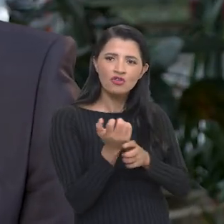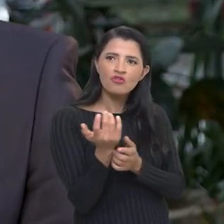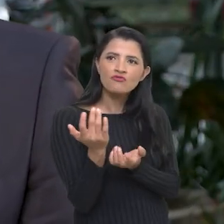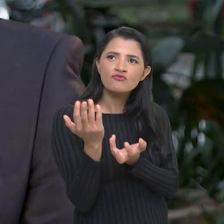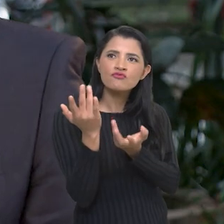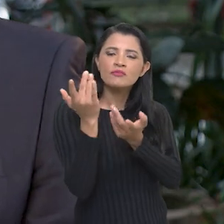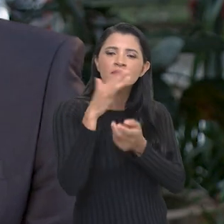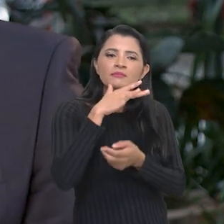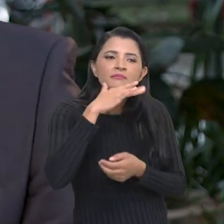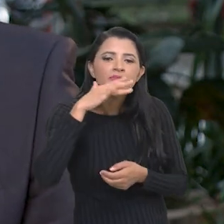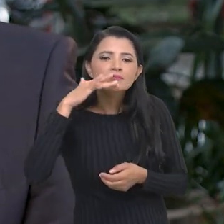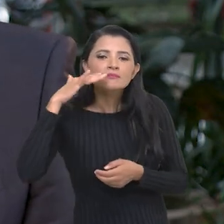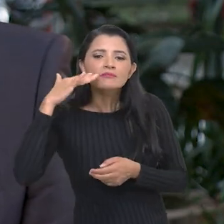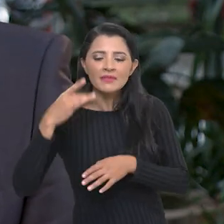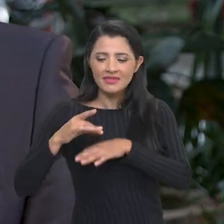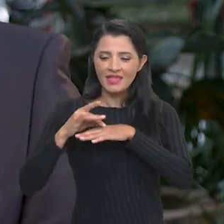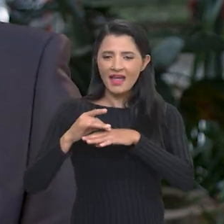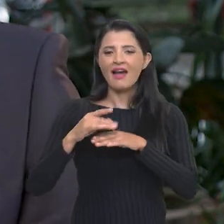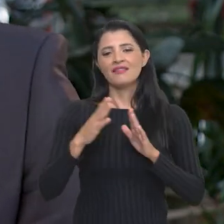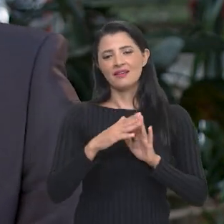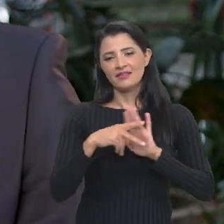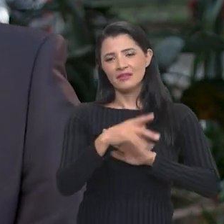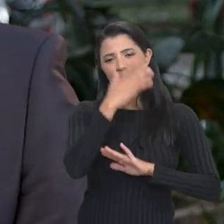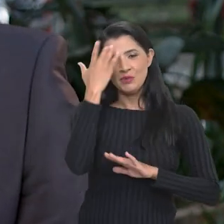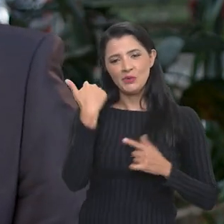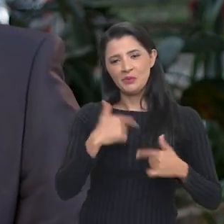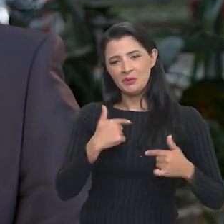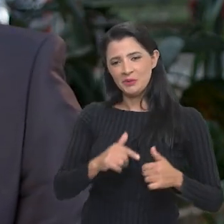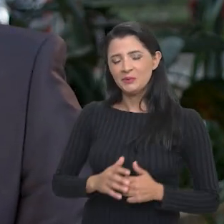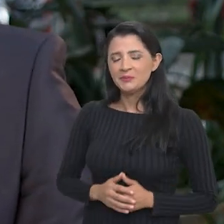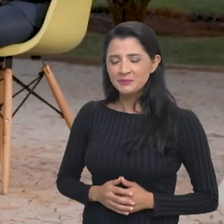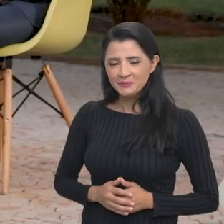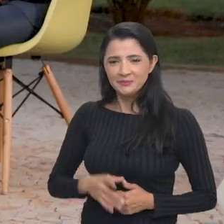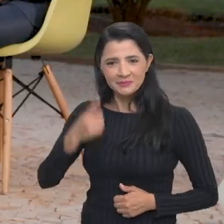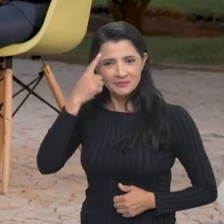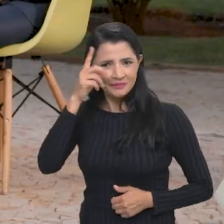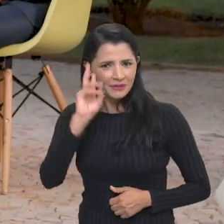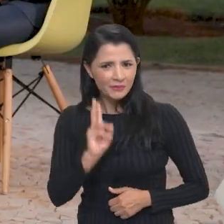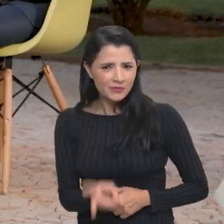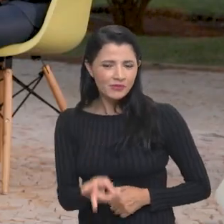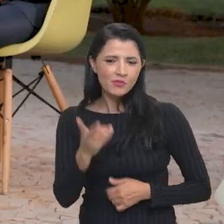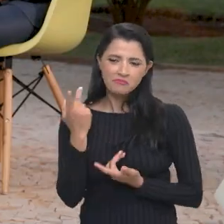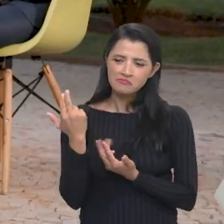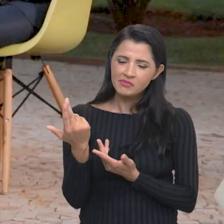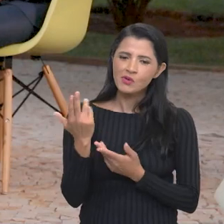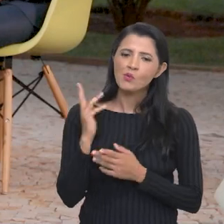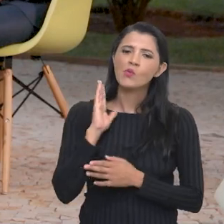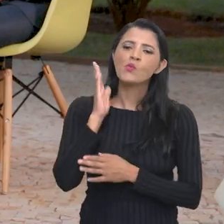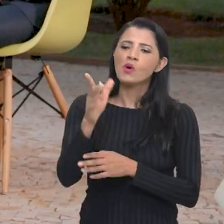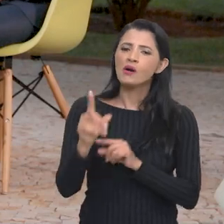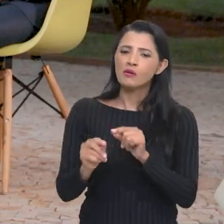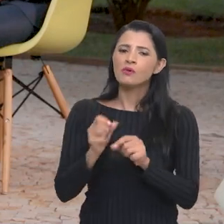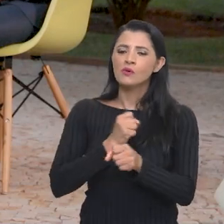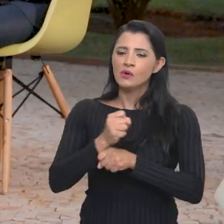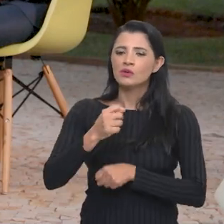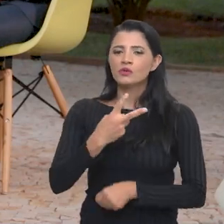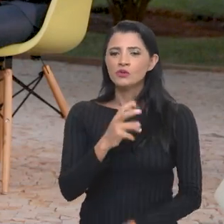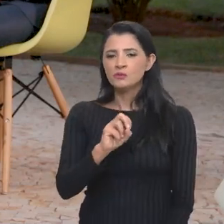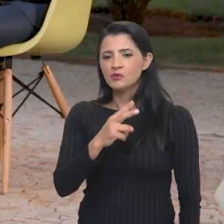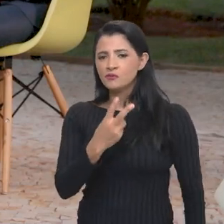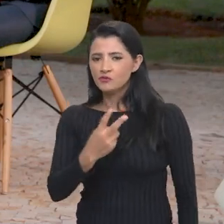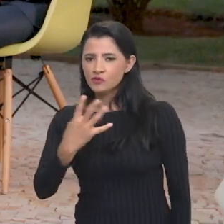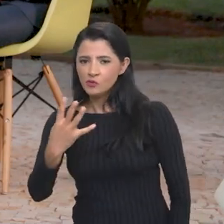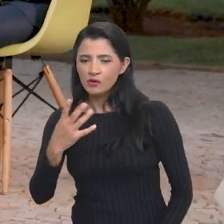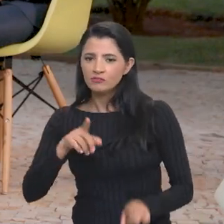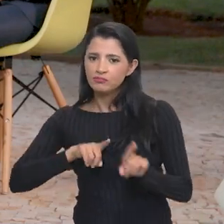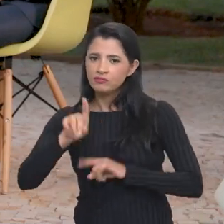não só a fumacinha, mas o aroma do churrasco na casa dos trabalhadores. Bom, e a ideia é continuar nesse mesmo rumo para que em